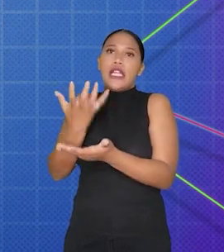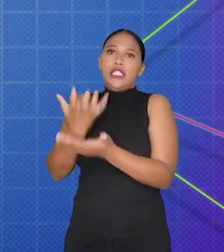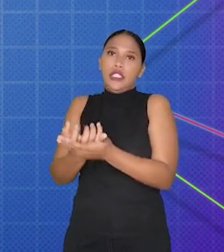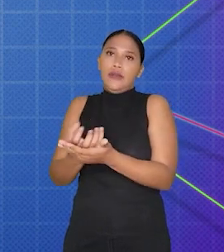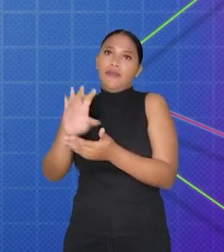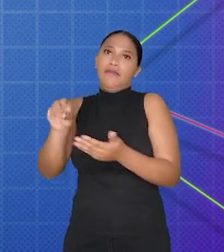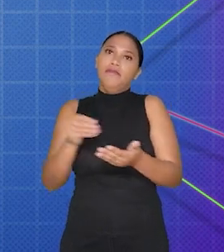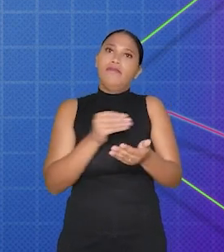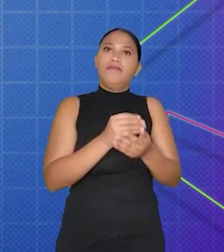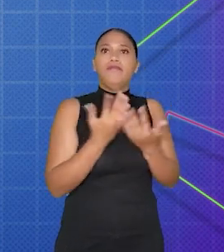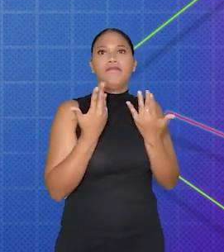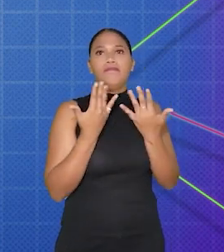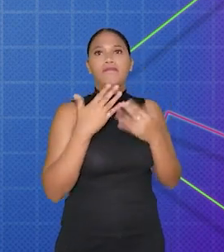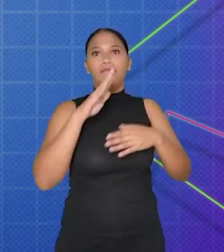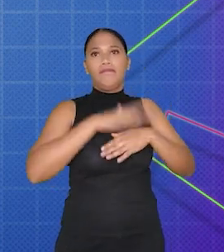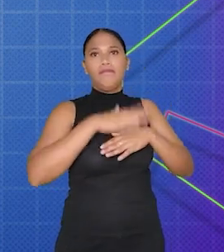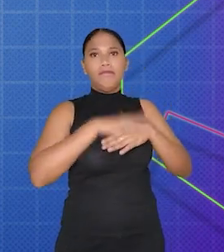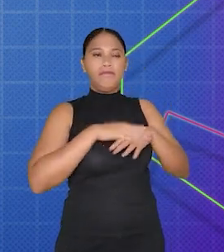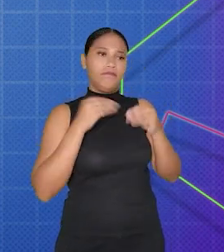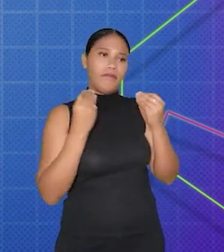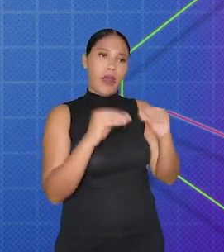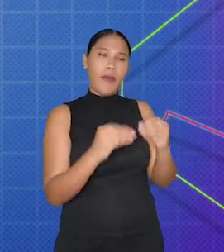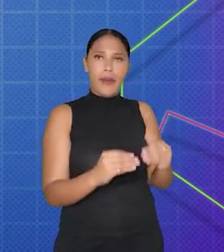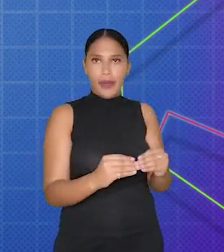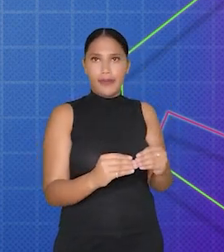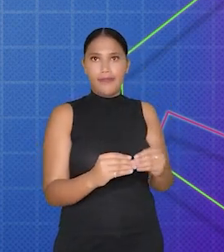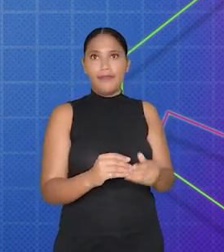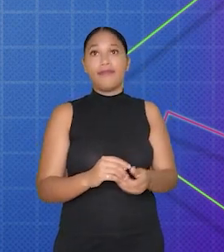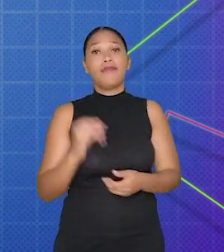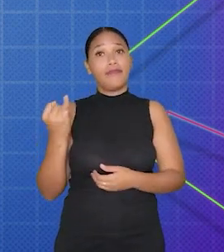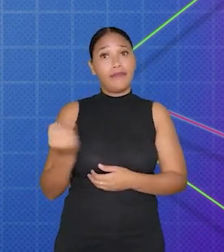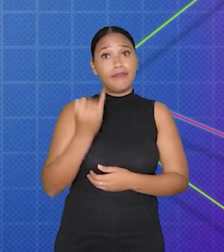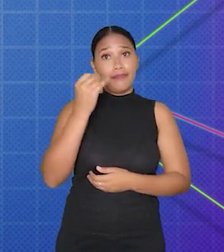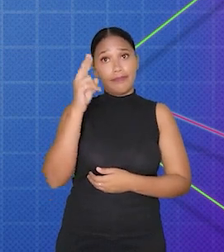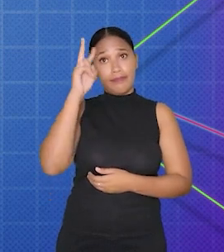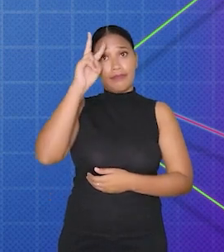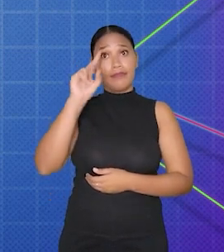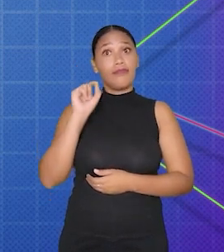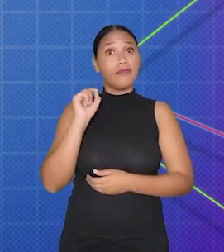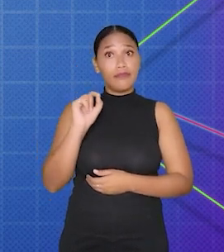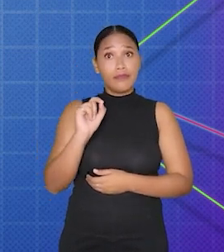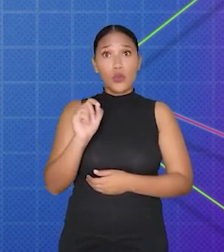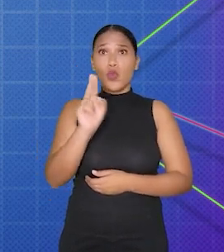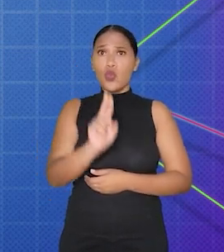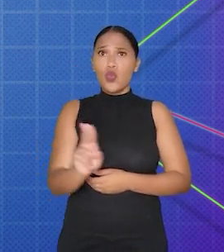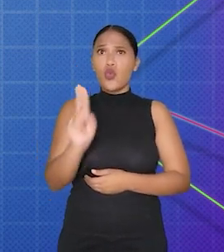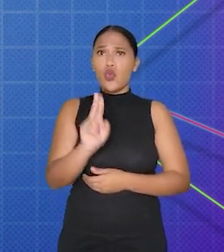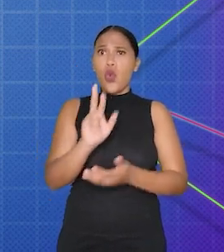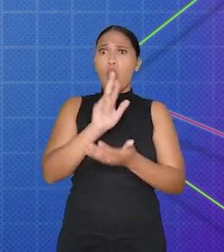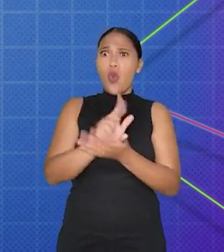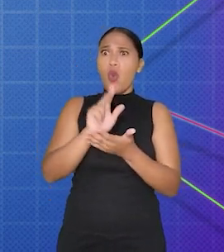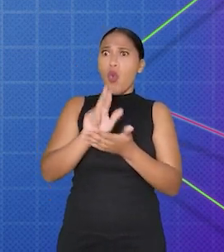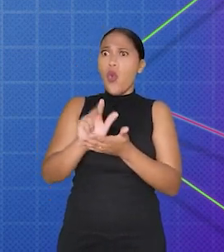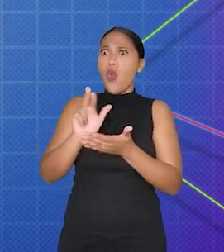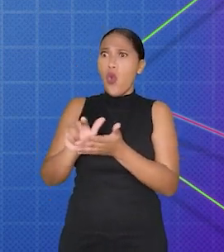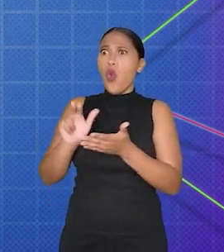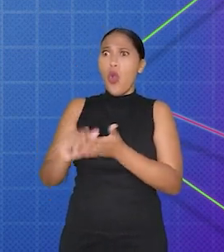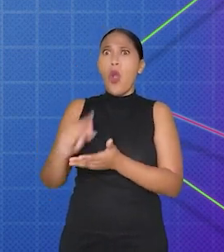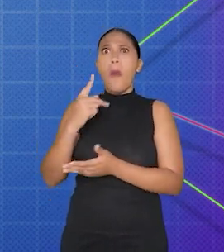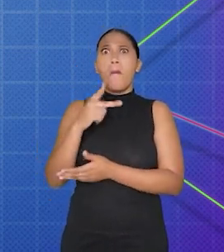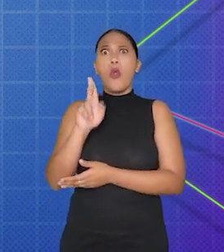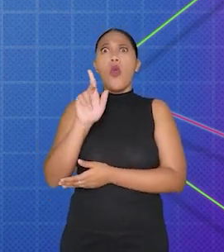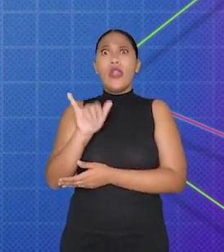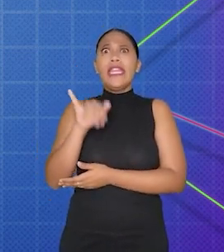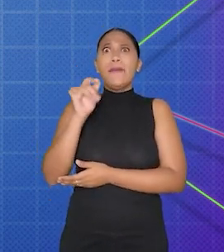baixados e adicionados manualmente por meio da janela Plugins. É importante ressaltar que o uso de muitos plugins pode